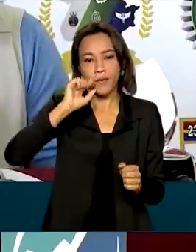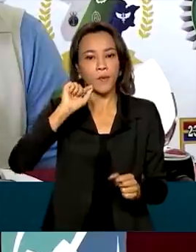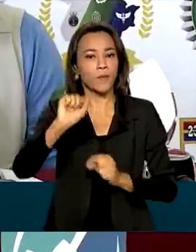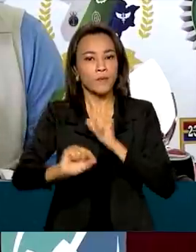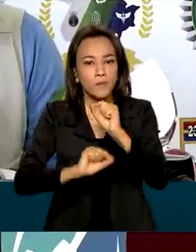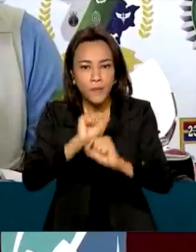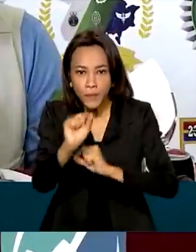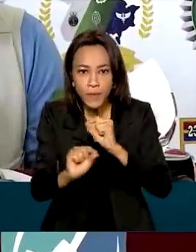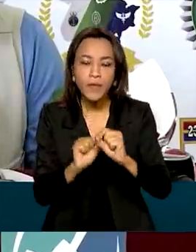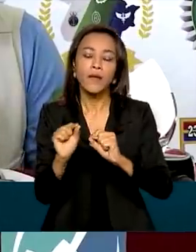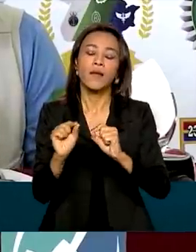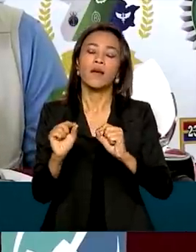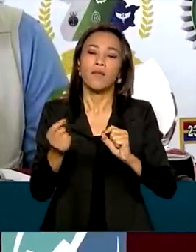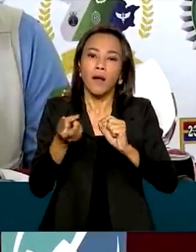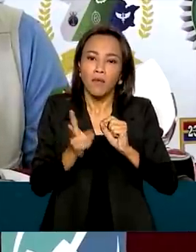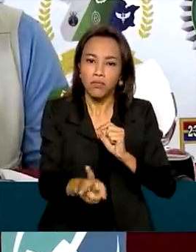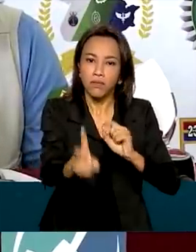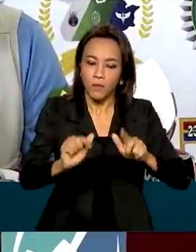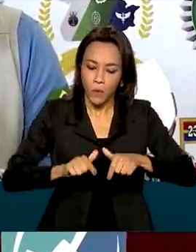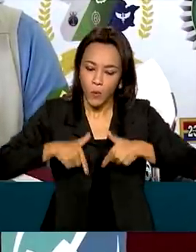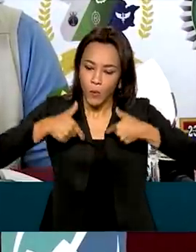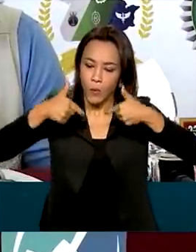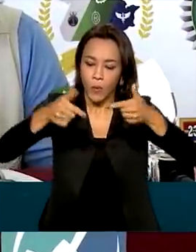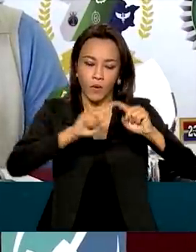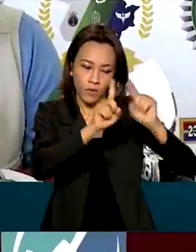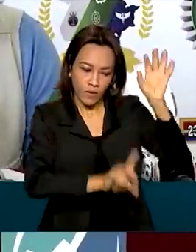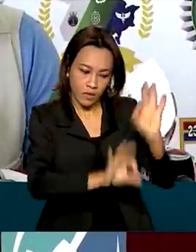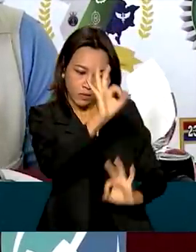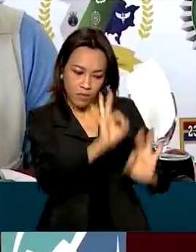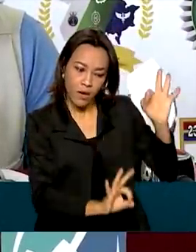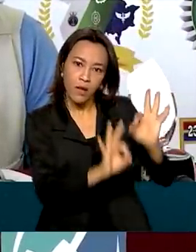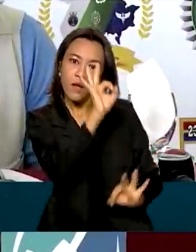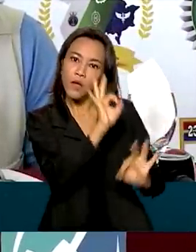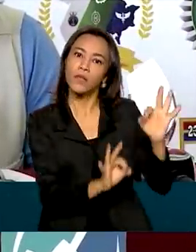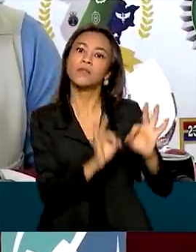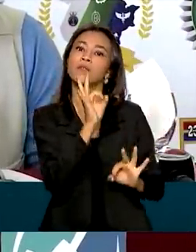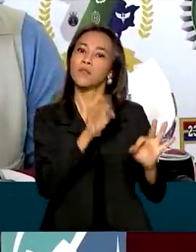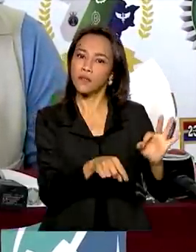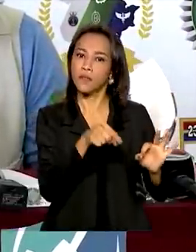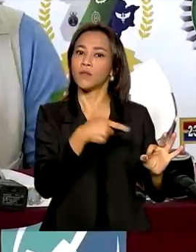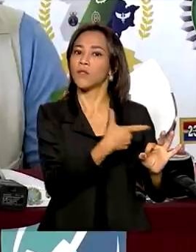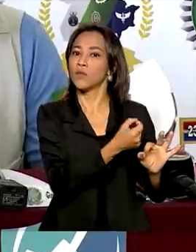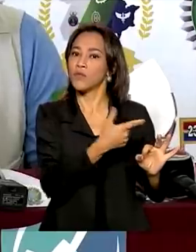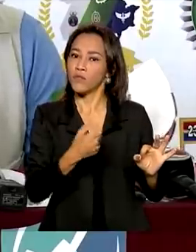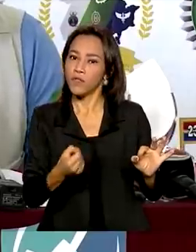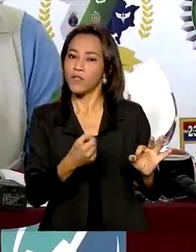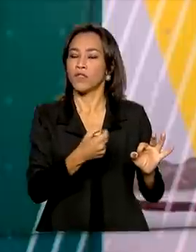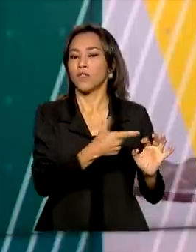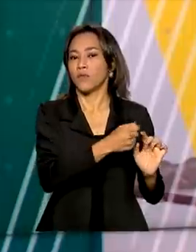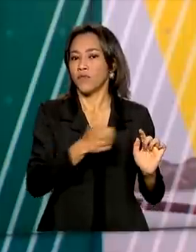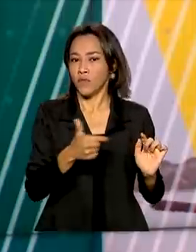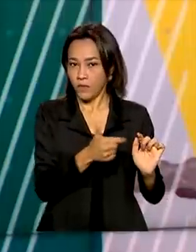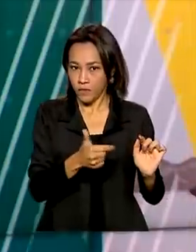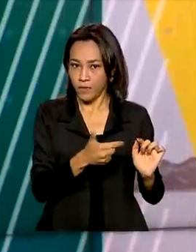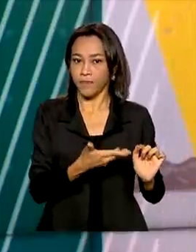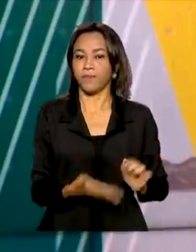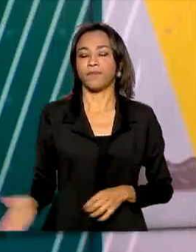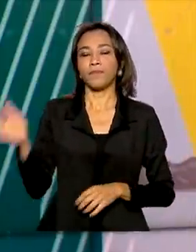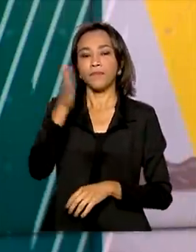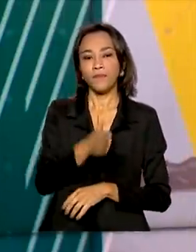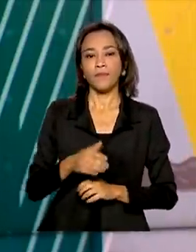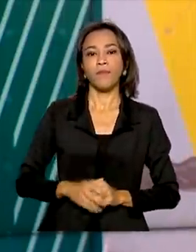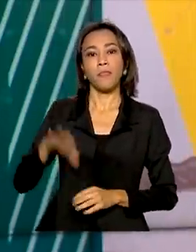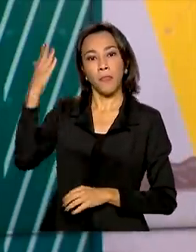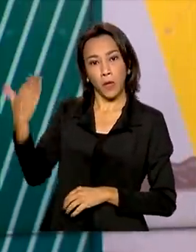condução ou na execução desse plano, que se chama Plano Amazônia 2021-2022. O presidente